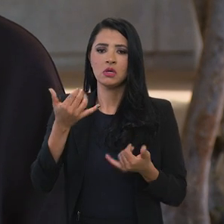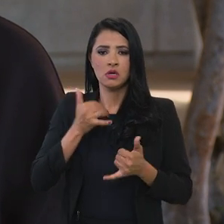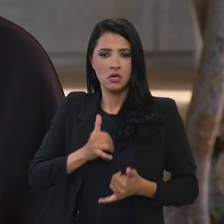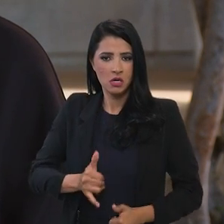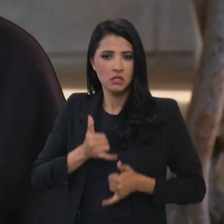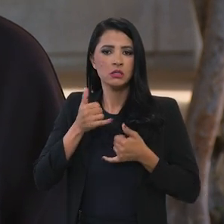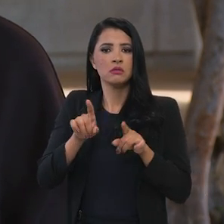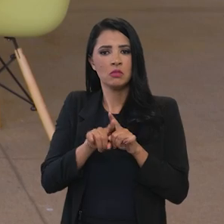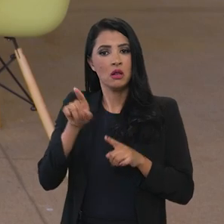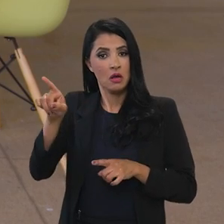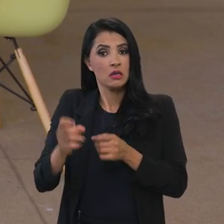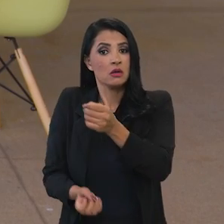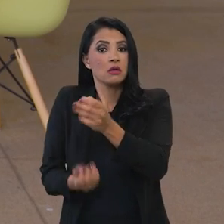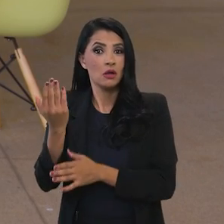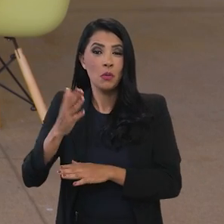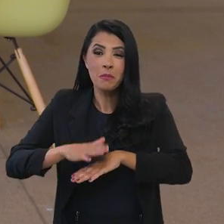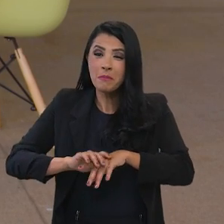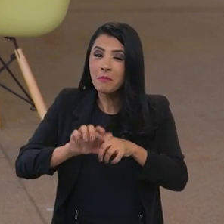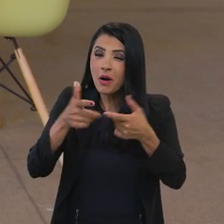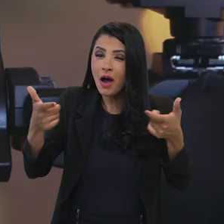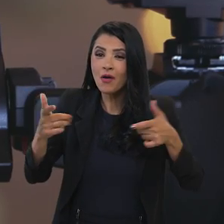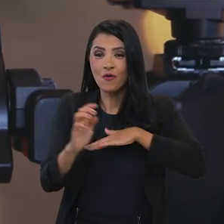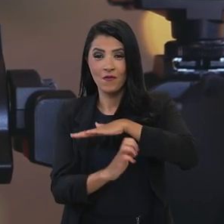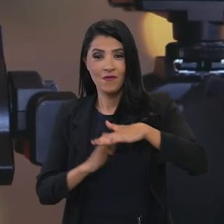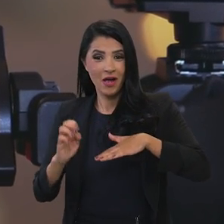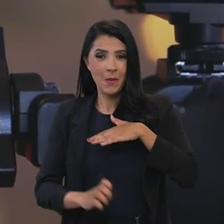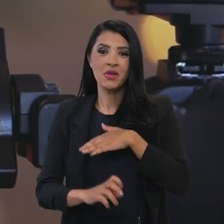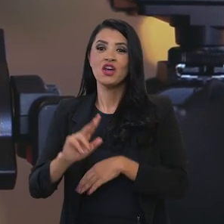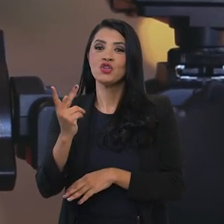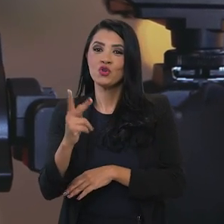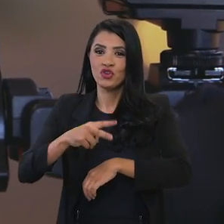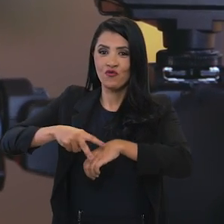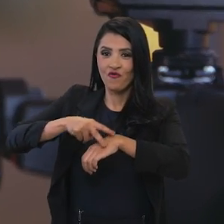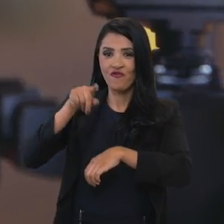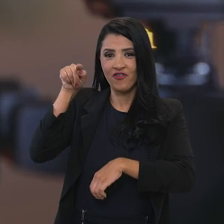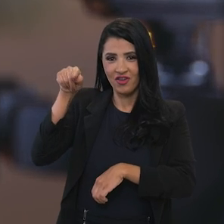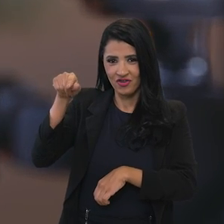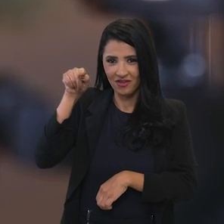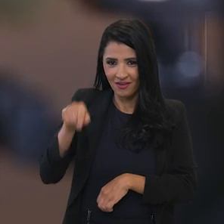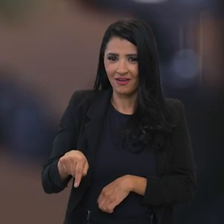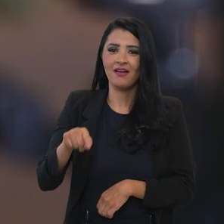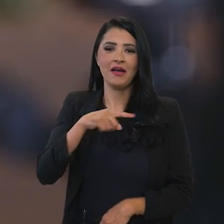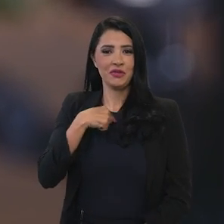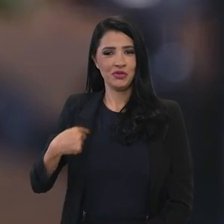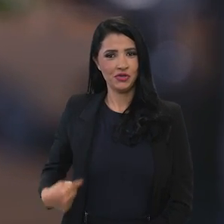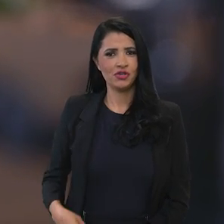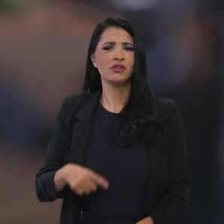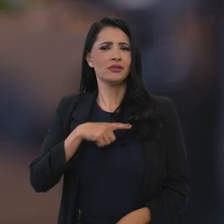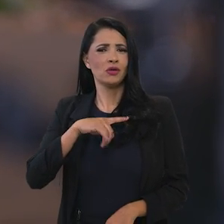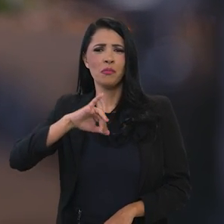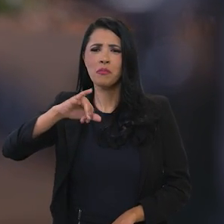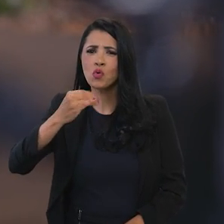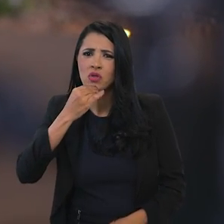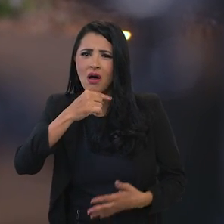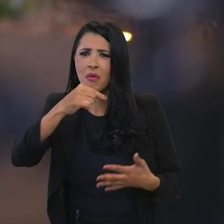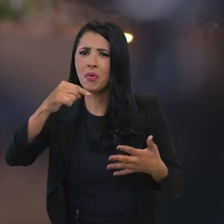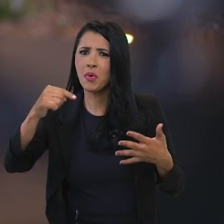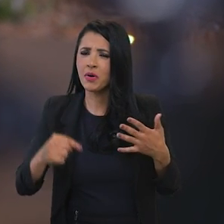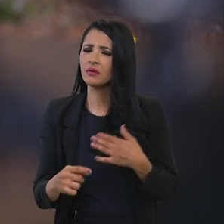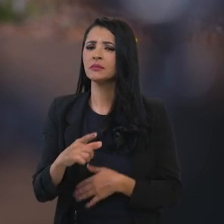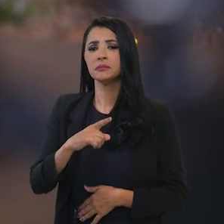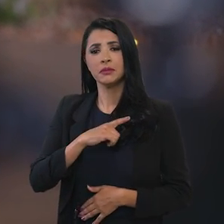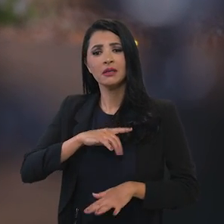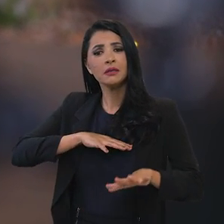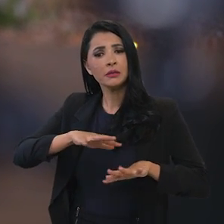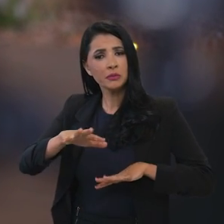implantando a maior fábrica de hidrogênio verde do mundo em Xinjiang no oeste chinês ou seja várias oportunidades associadas ao